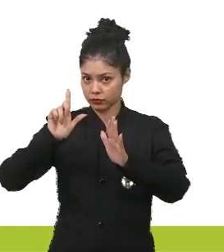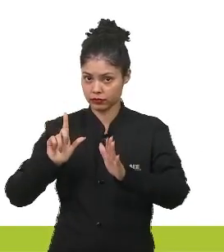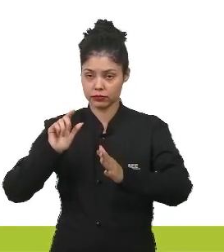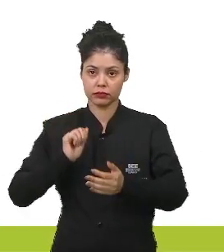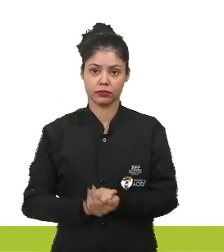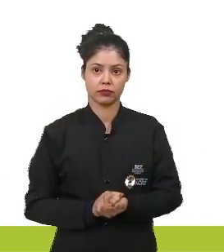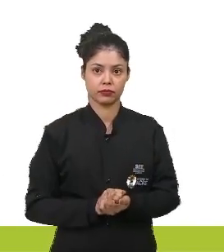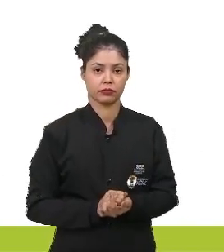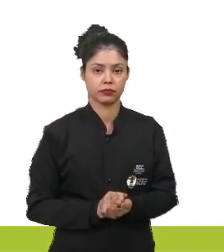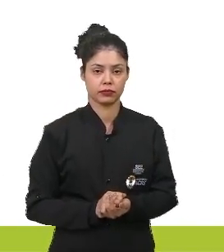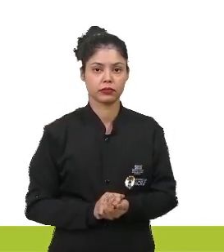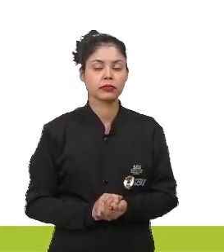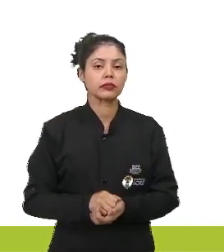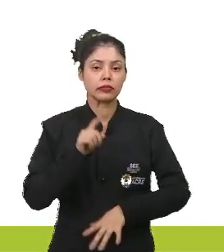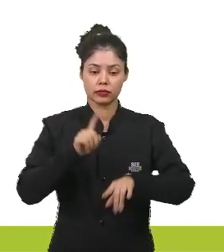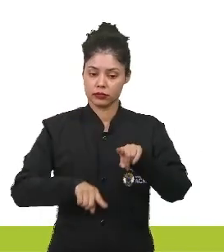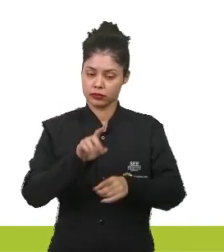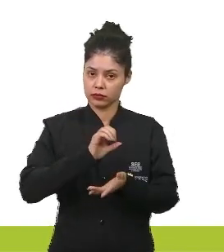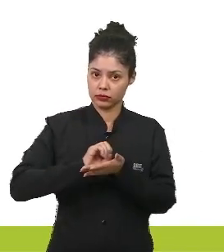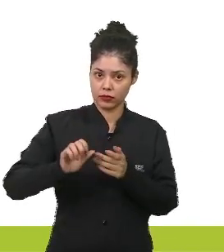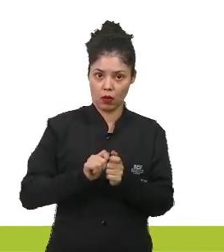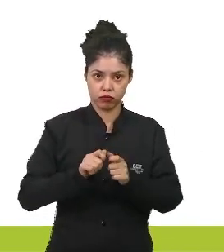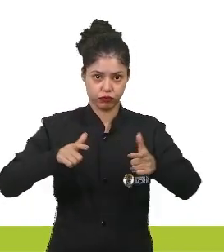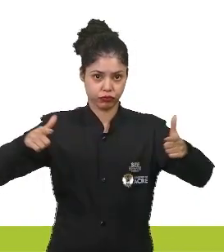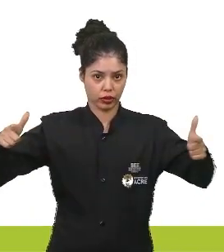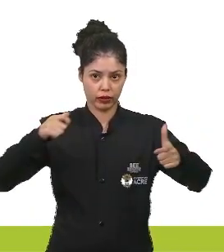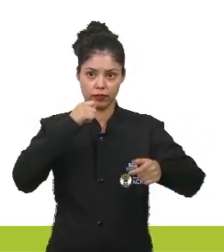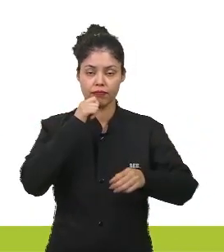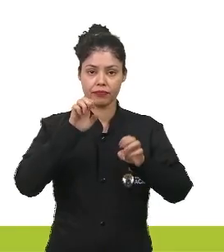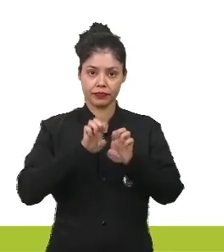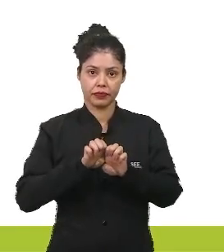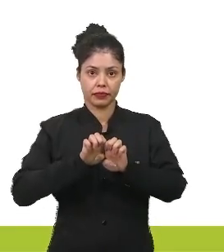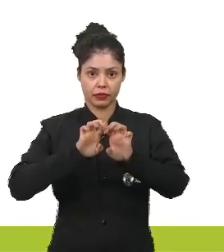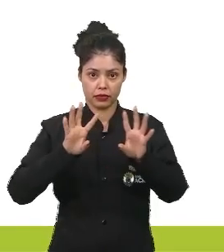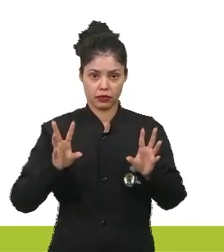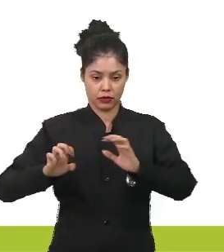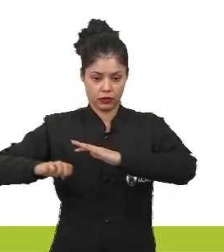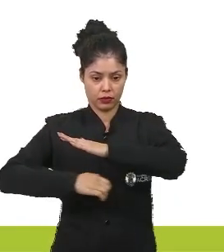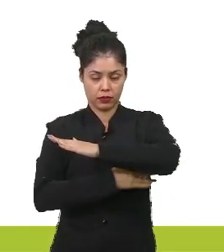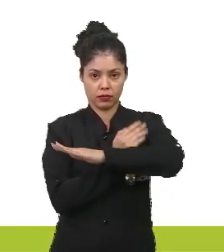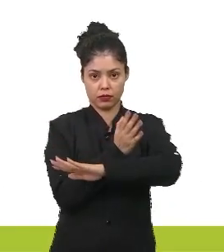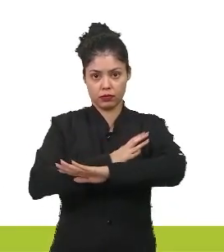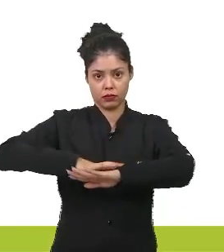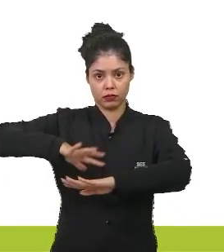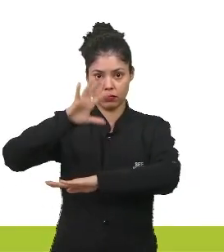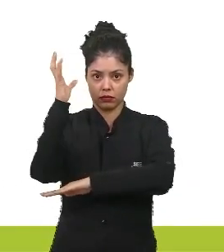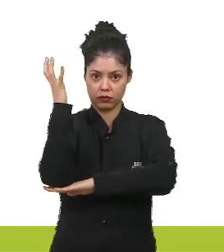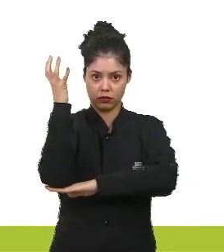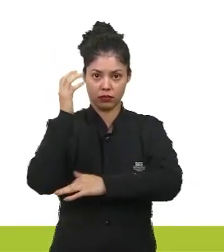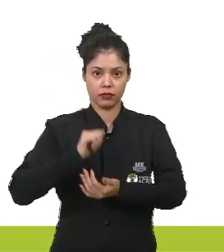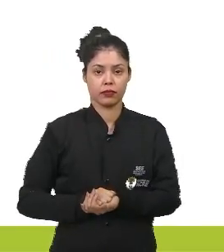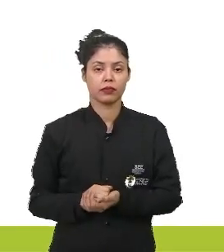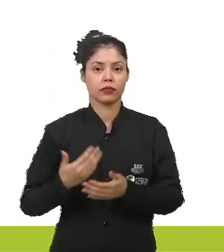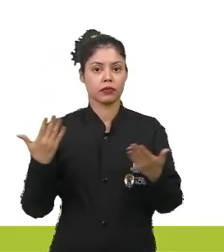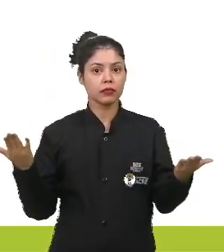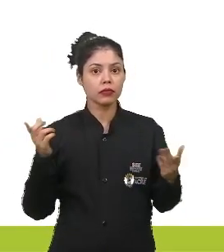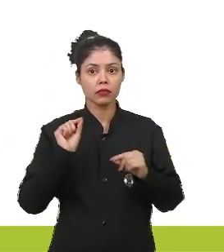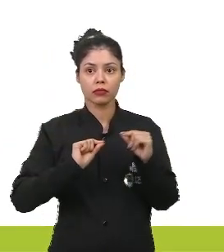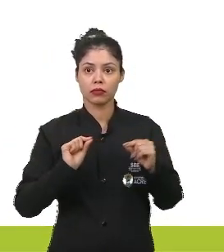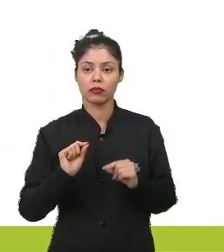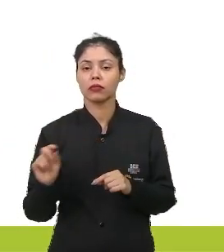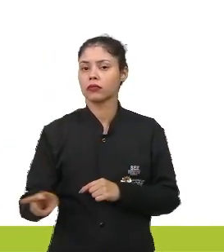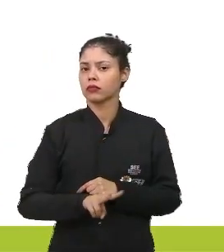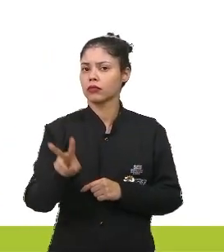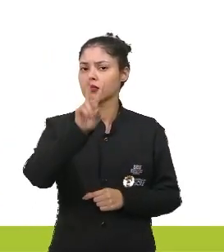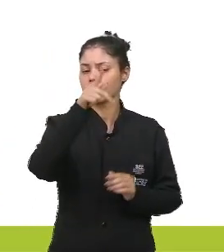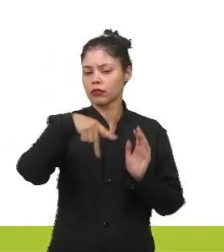A matéria orgânica aumentou, o ecossistema tornou-se mais complexo. Só que a variabilidade das